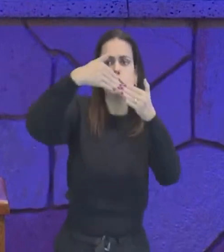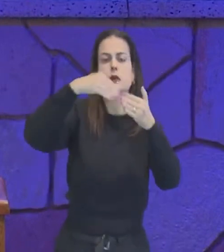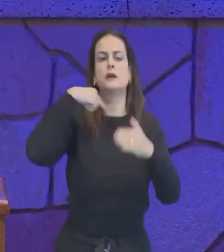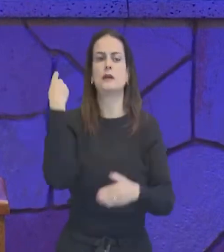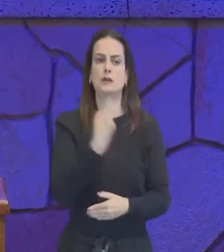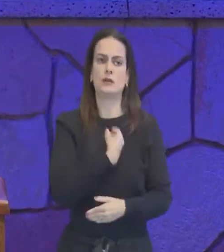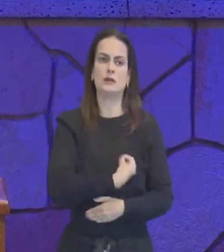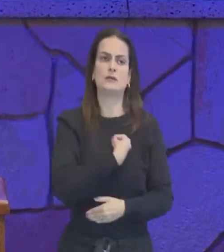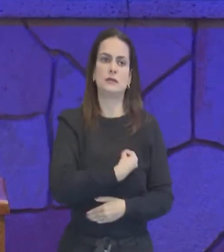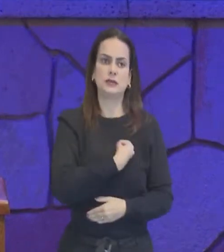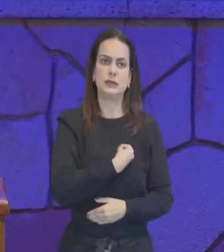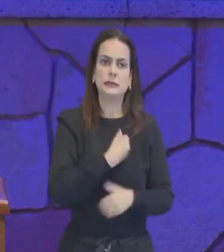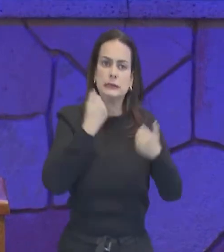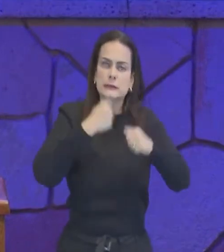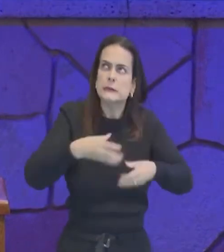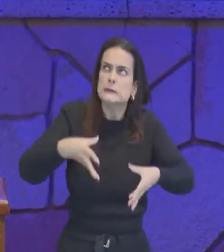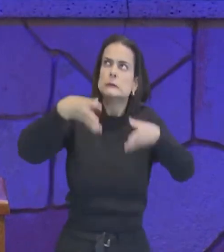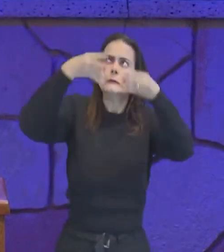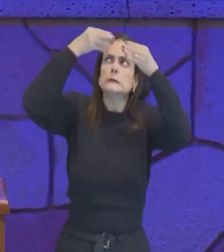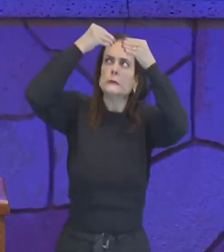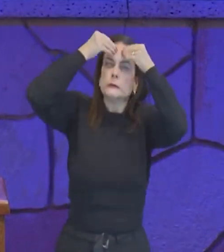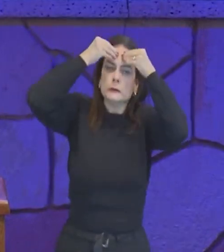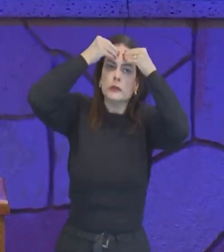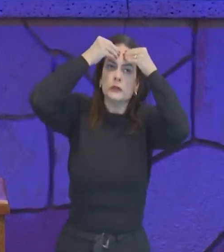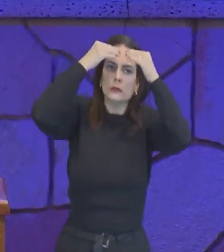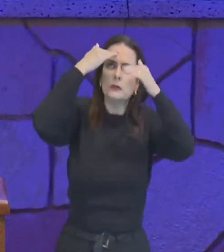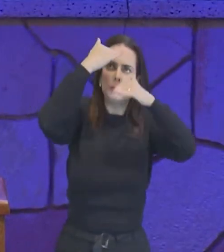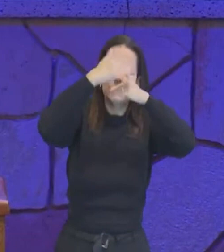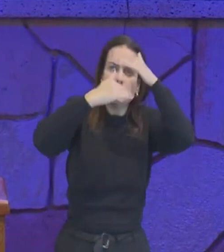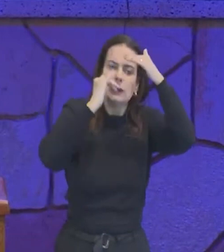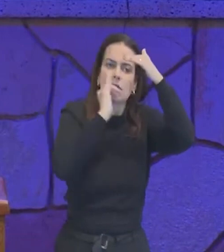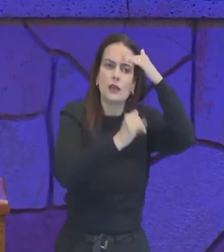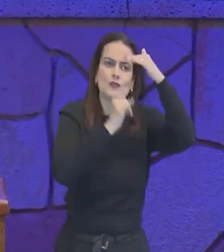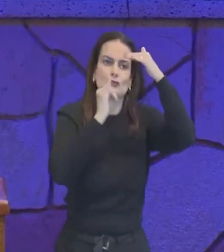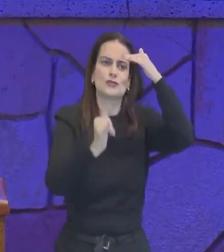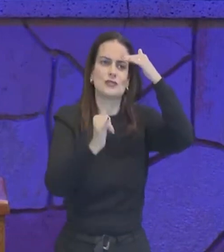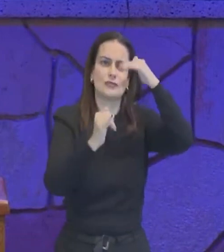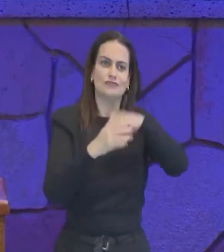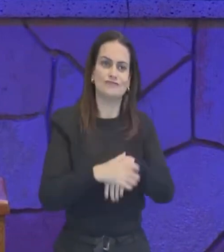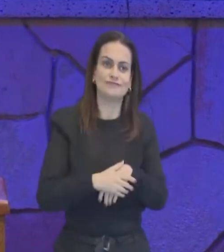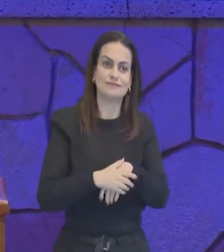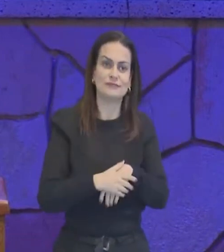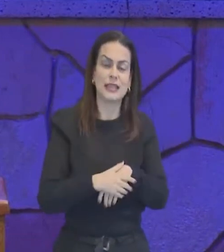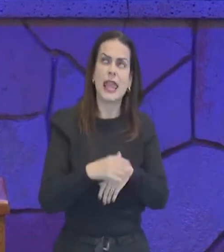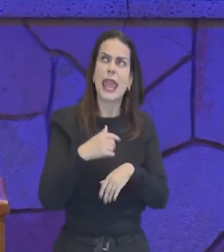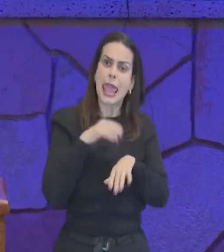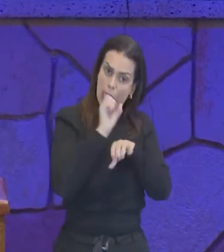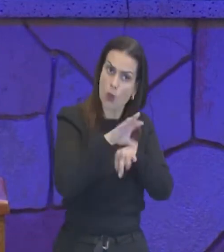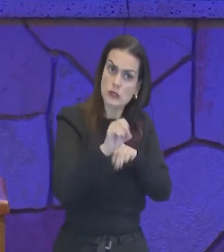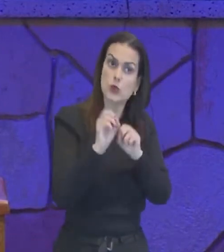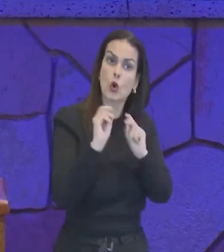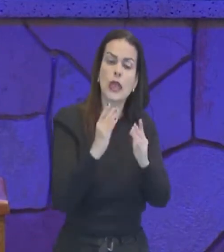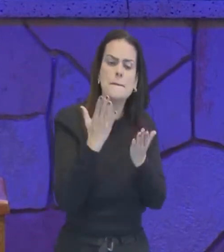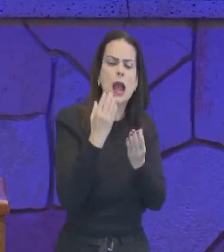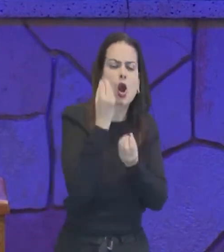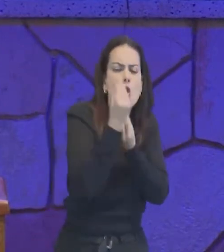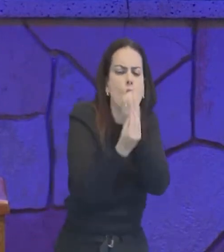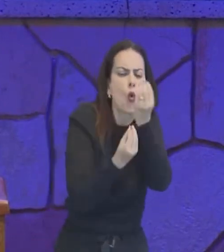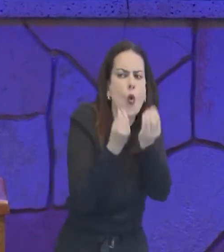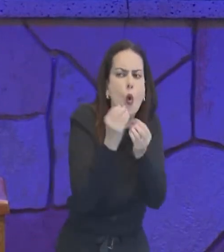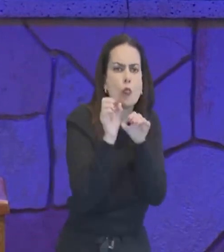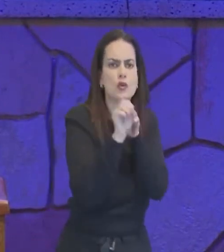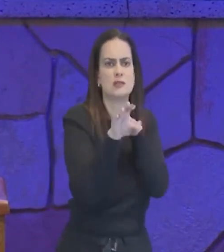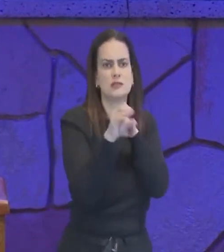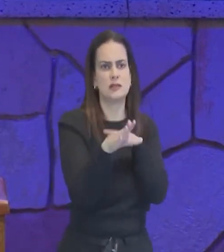que devemos trazer no nosso processo instrucional, eu ensino, mas como eu ensino? De que maneira eu ensino? Qual é a